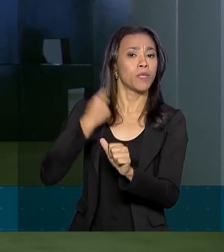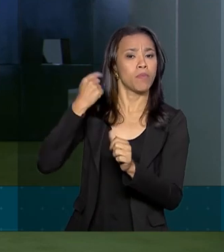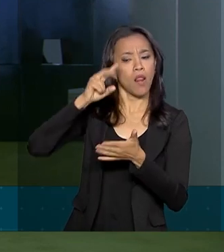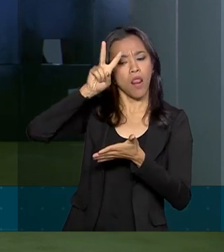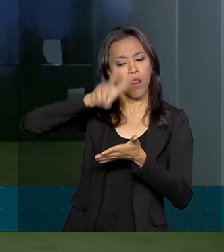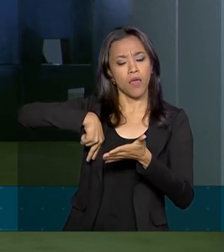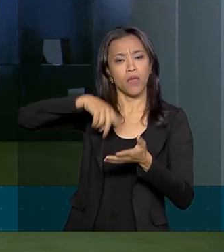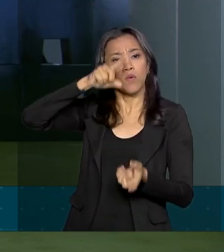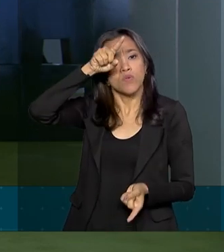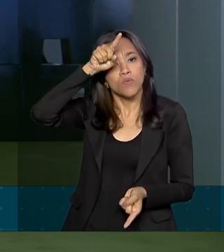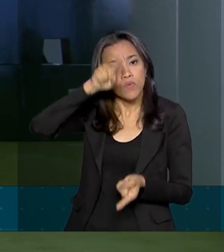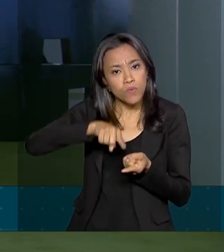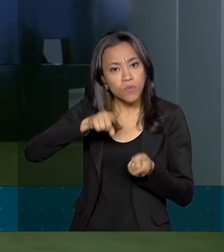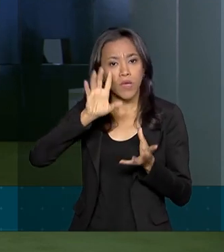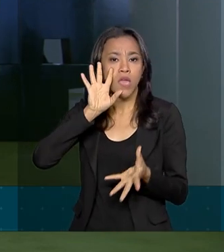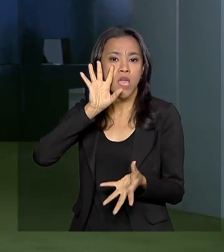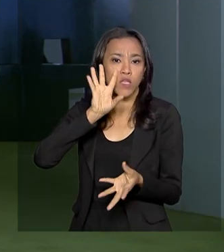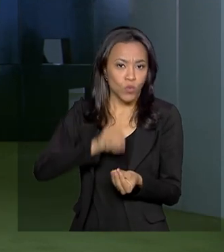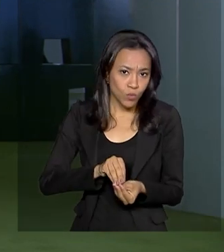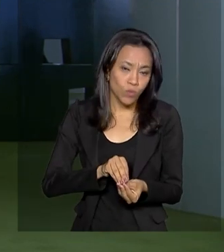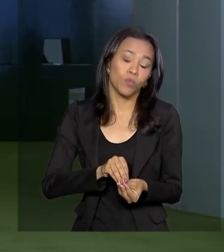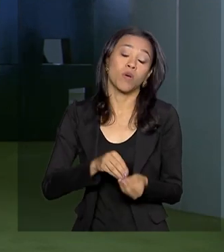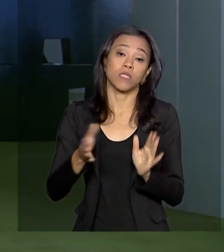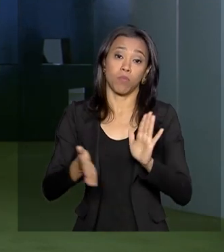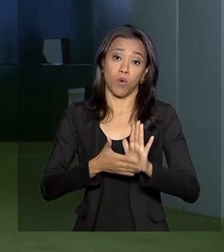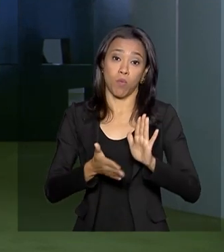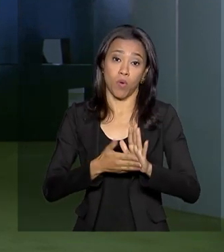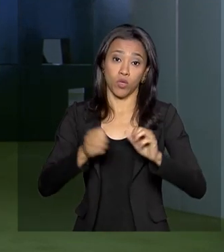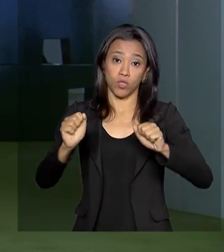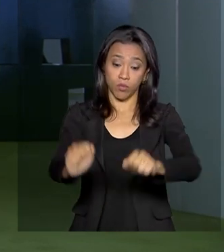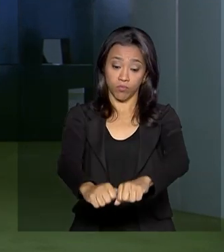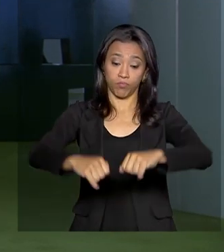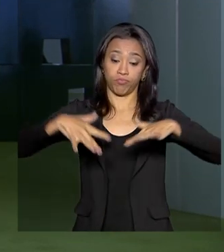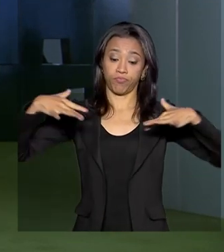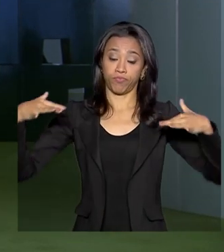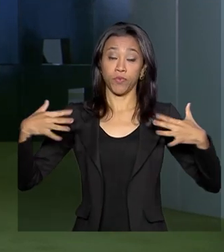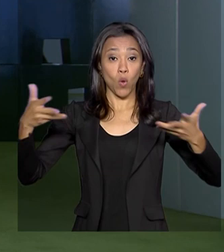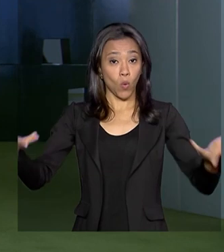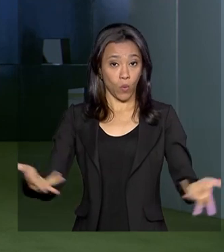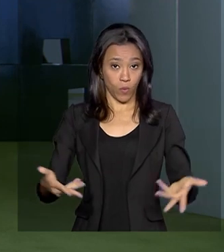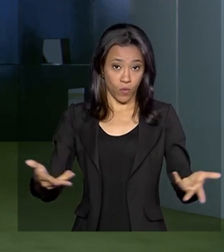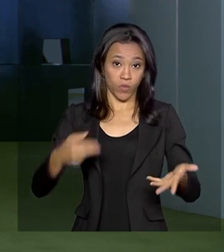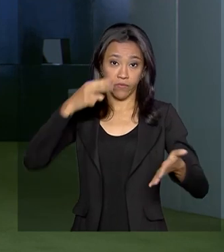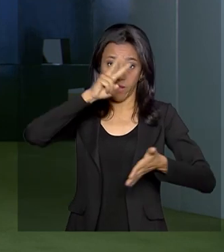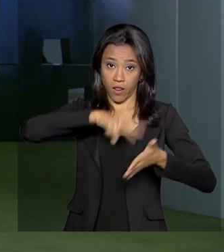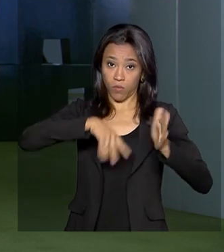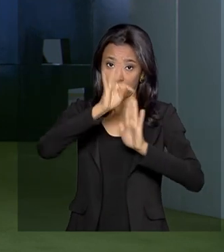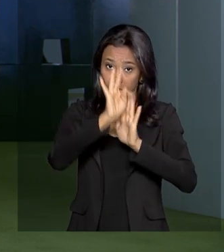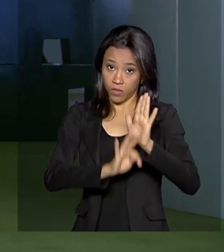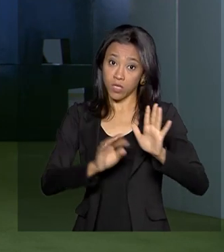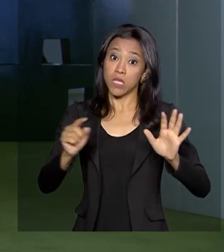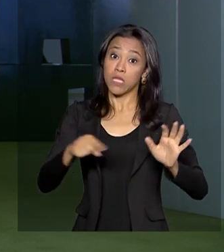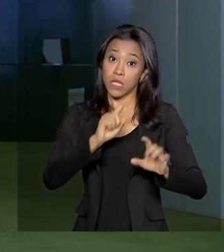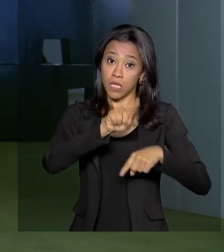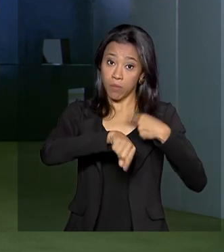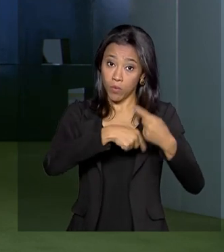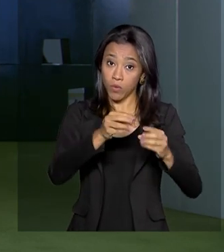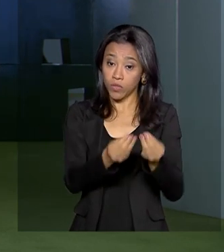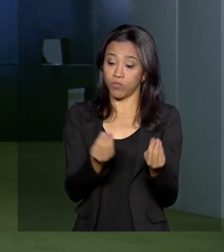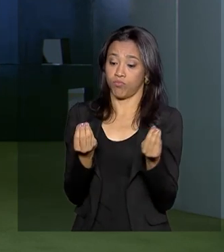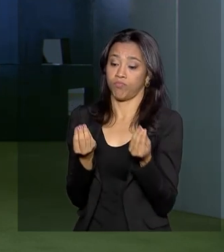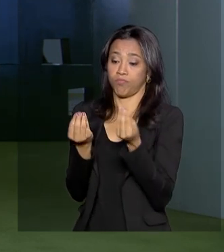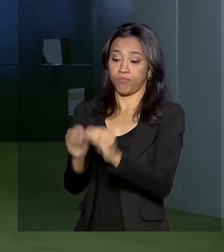resumo aí dessa proposta em plenário que deve acontecer ainda hoje. O texto então ele é publicado no sistema